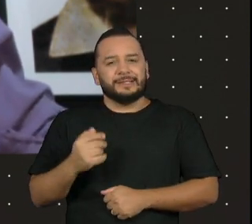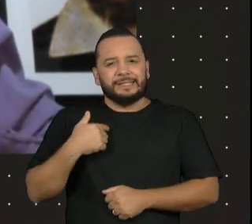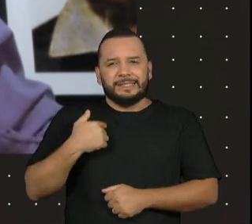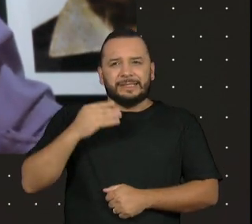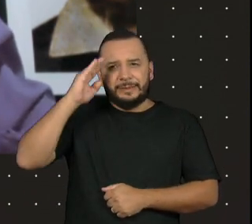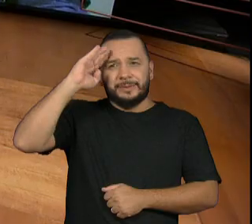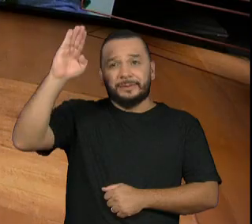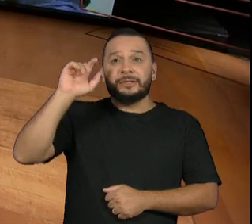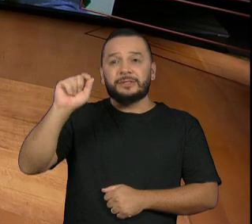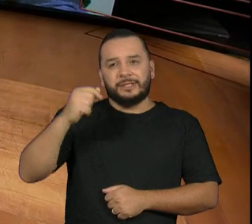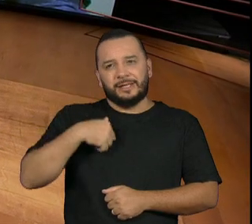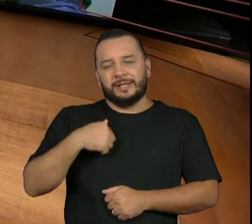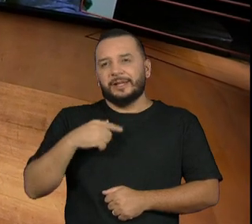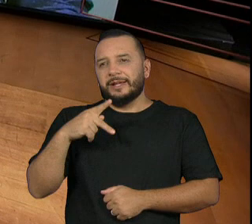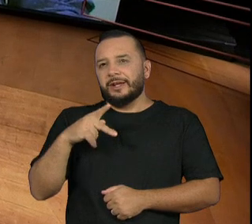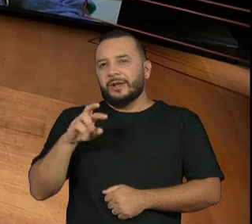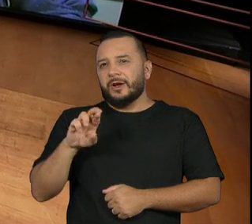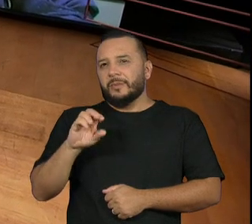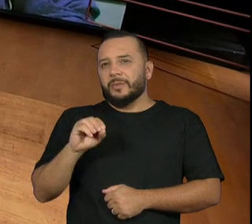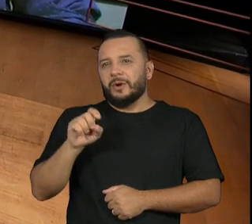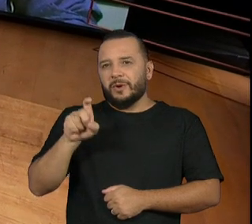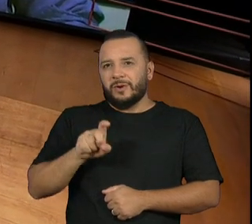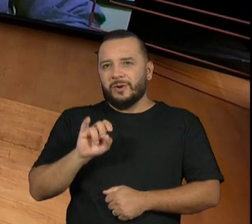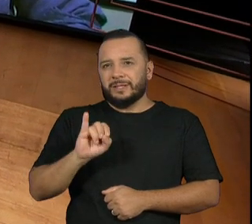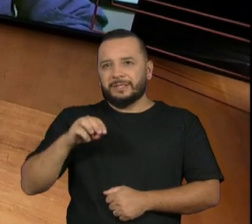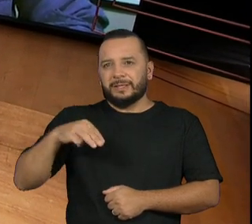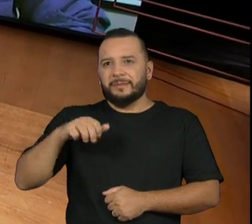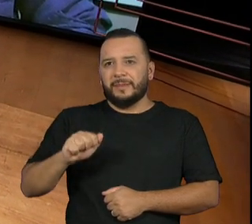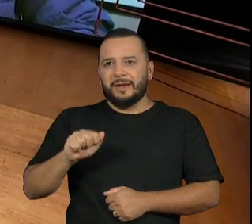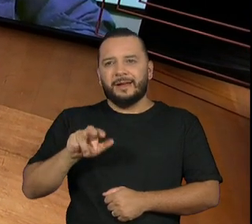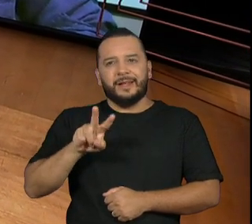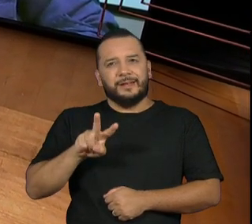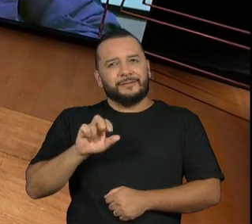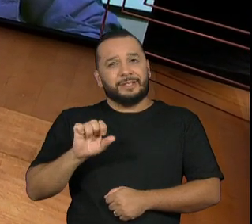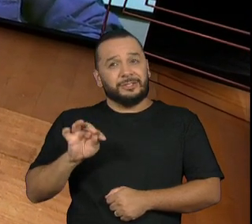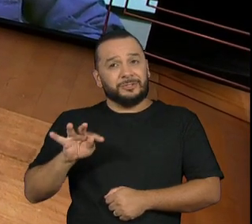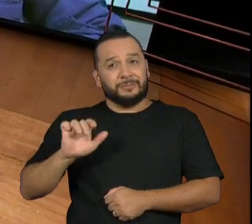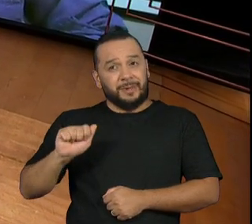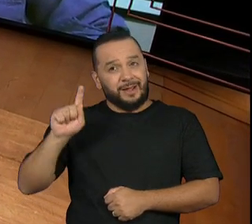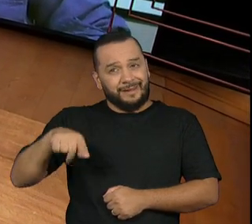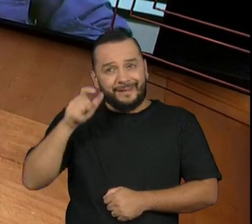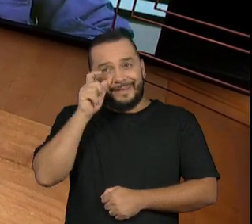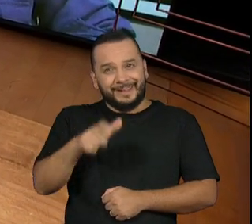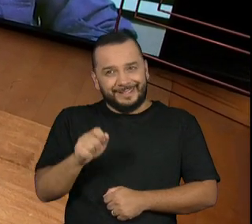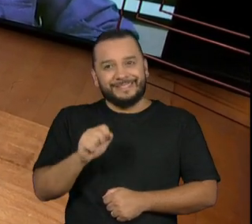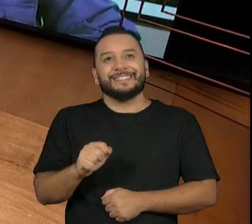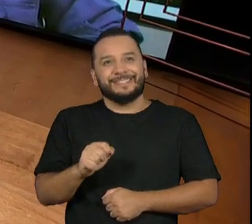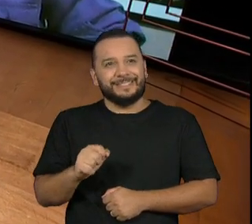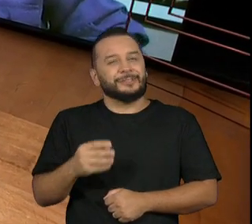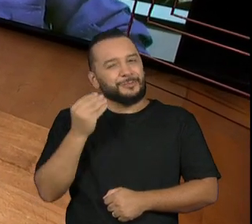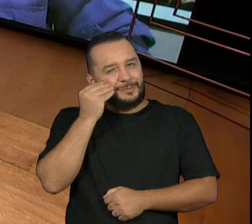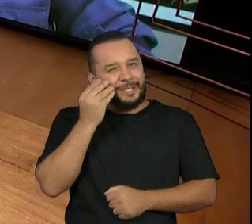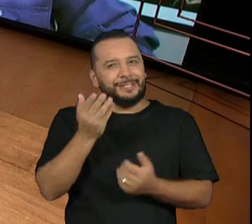nesse... A Próxima Vítima é muito interessante isso aí. Eu gosto demais do Batista, demais mesmo. É um cronista, Grande beijo.